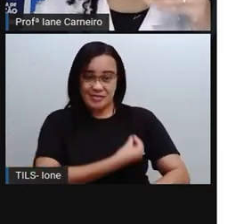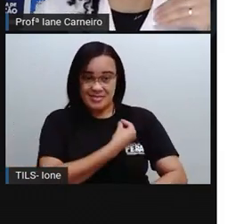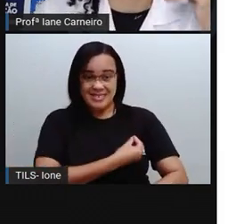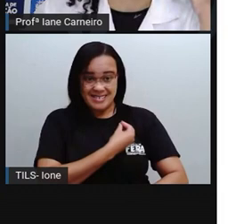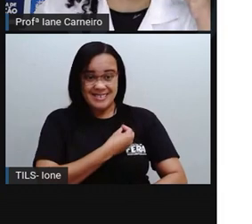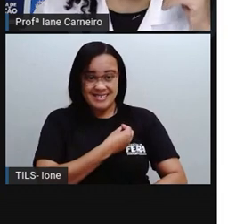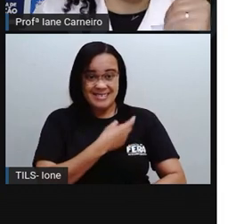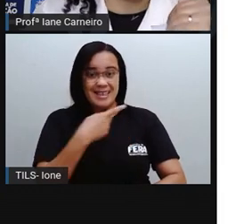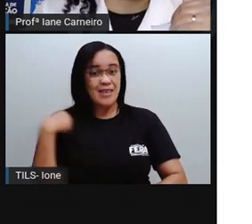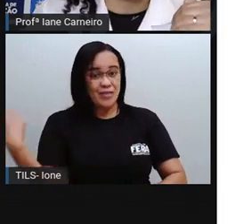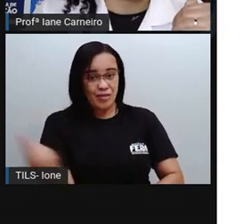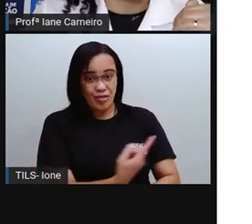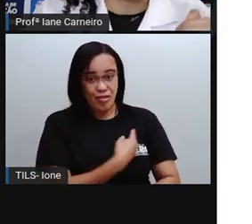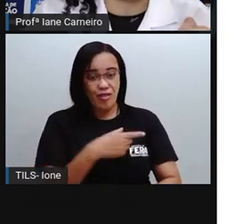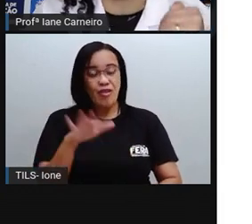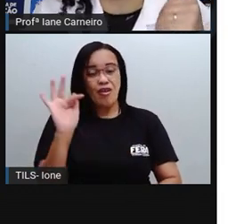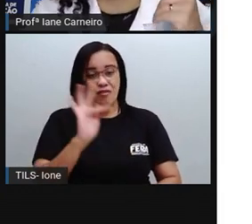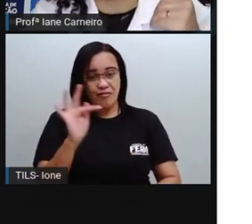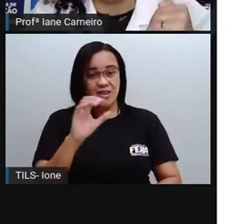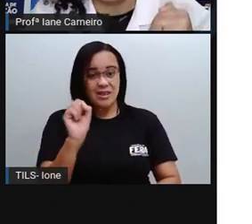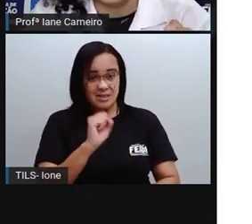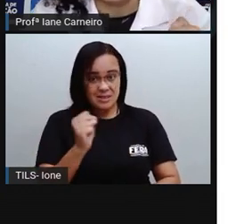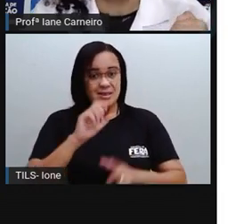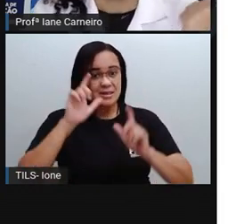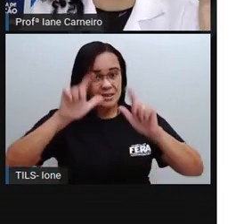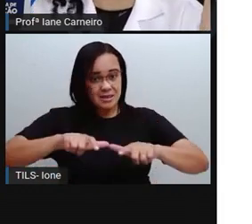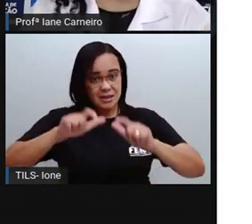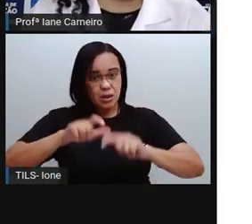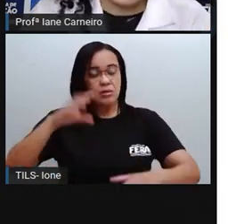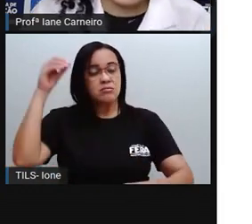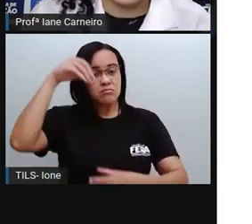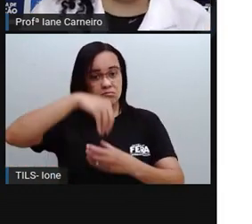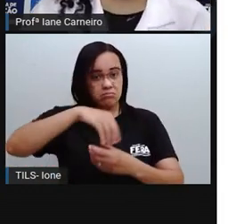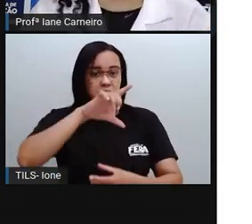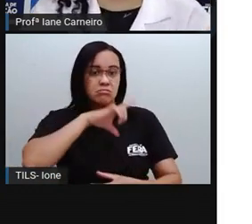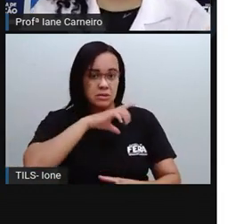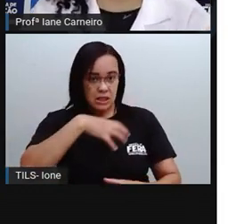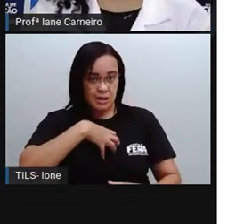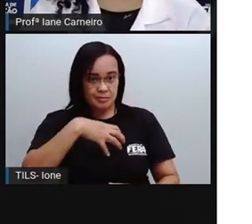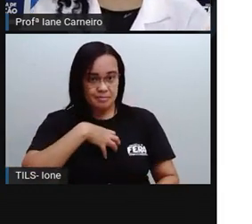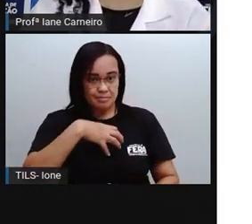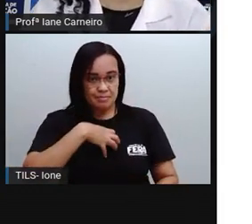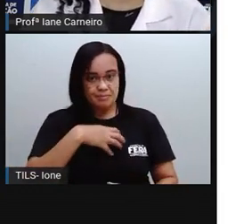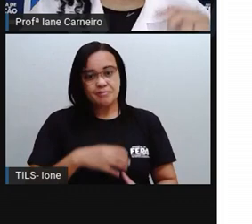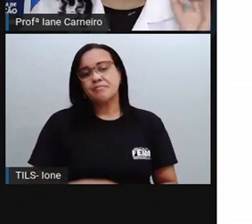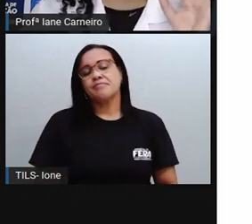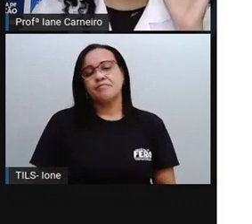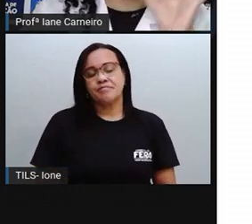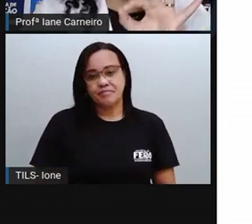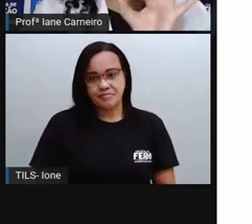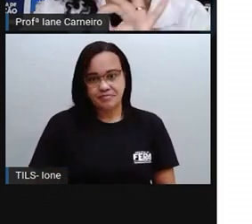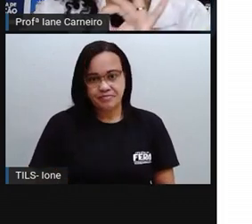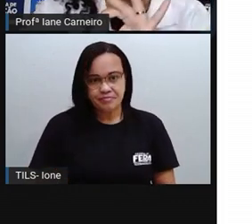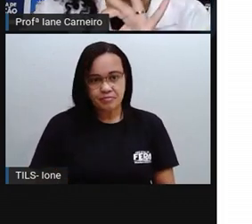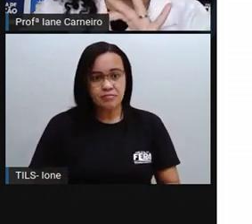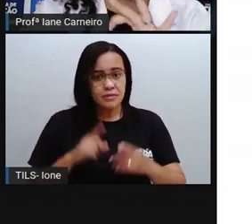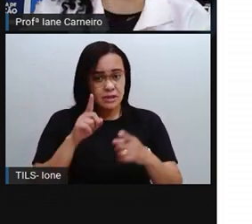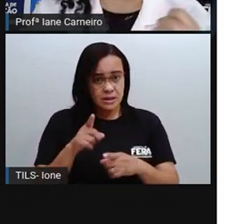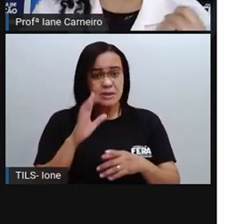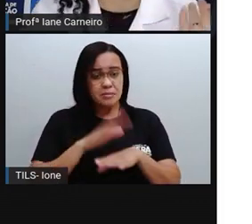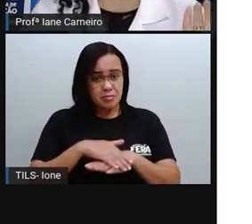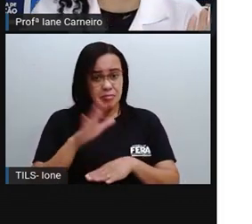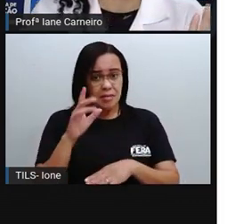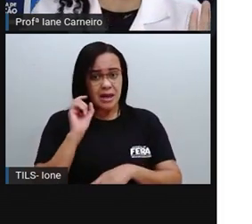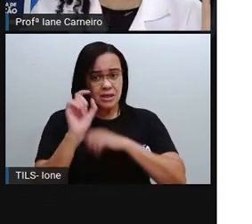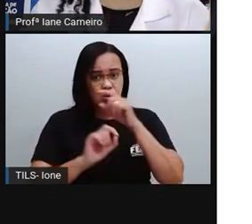Feira de Santana, estamos localizados aqui na Bahia, certo? Aqui, subindo mais um pouquinho,